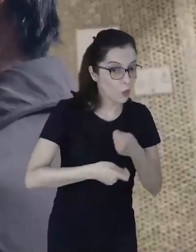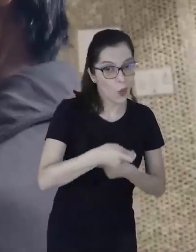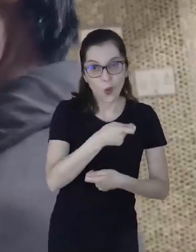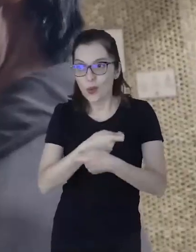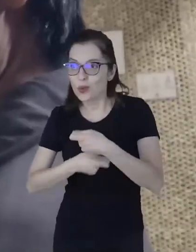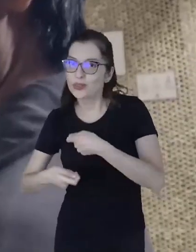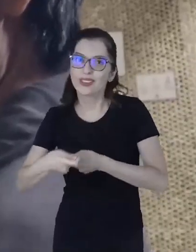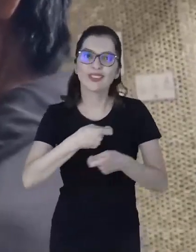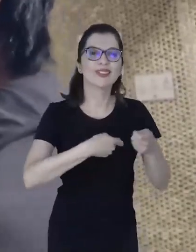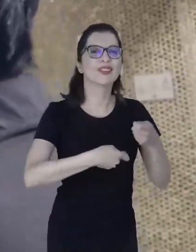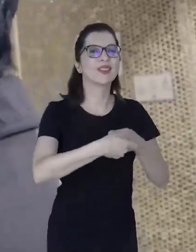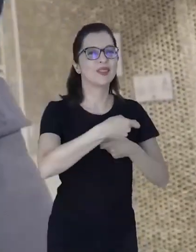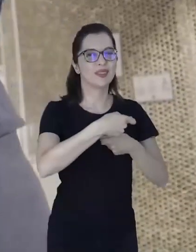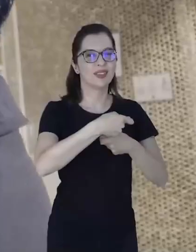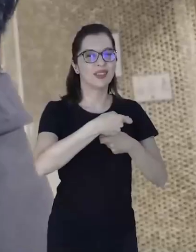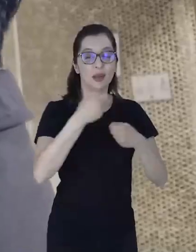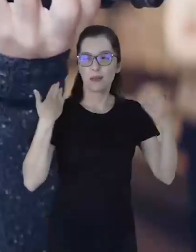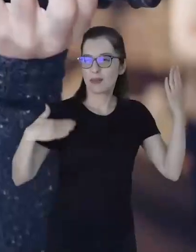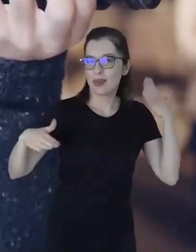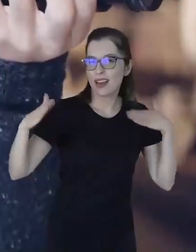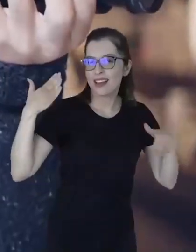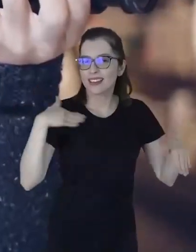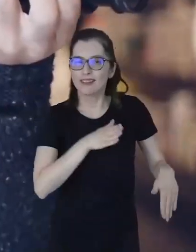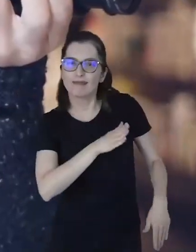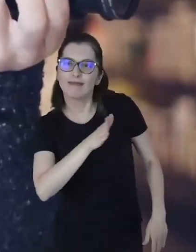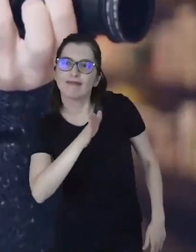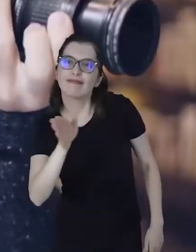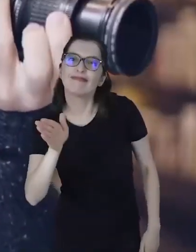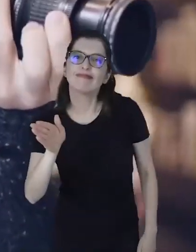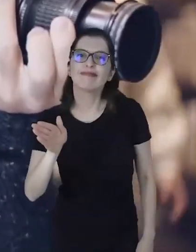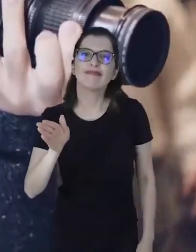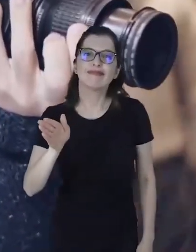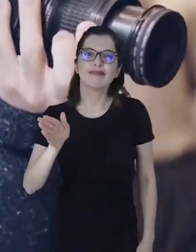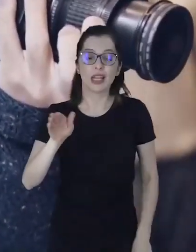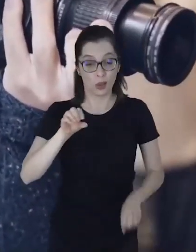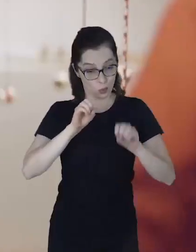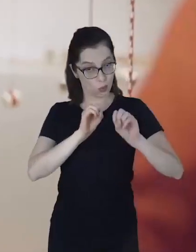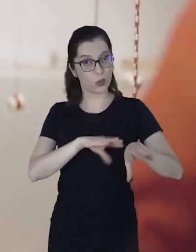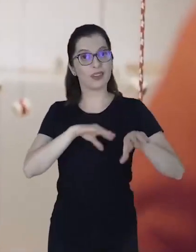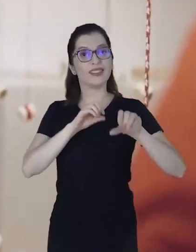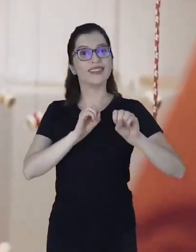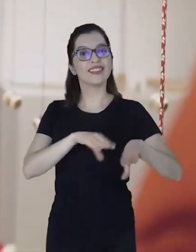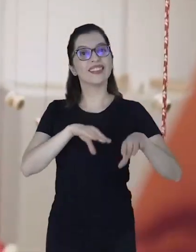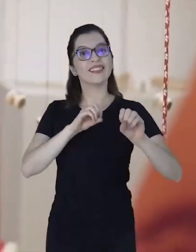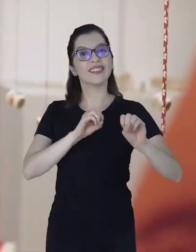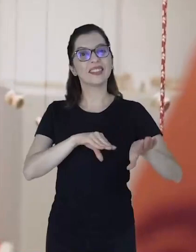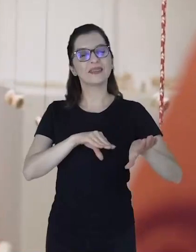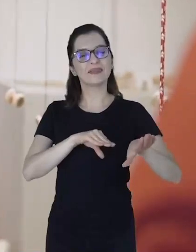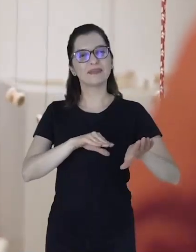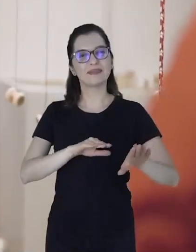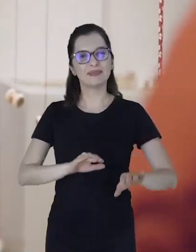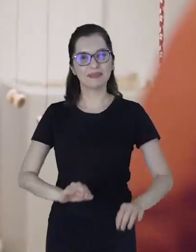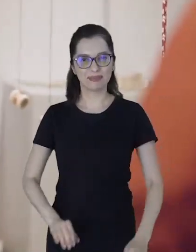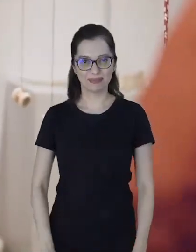House. Os negócios. Um educador branco e um senhor asiático. Turismo. Um fotógrafo. A educação. Dois